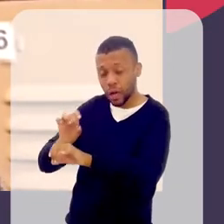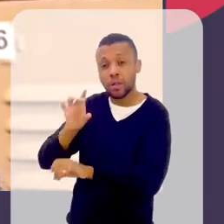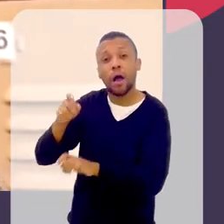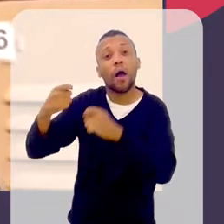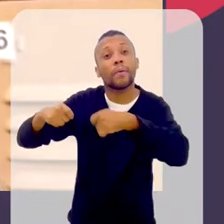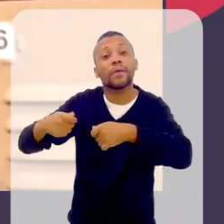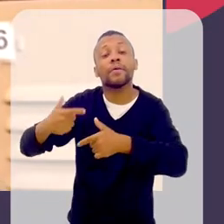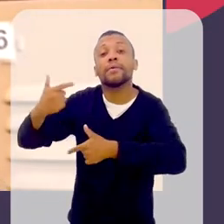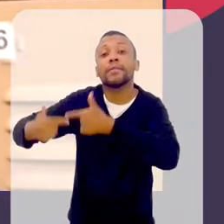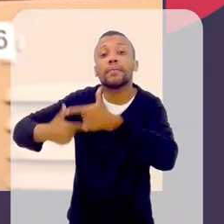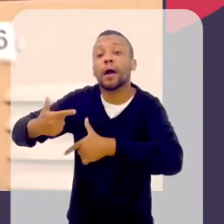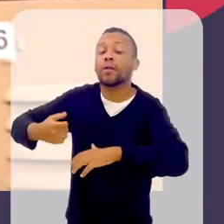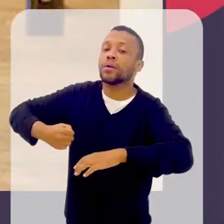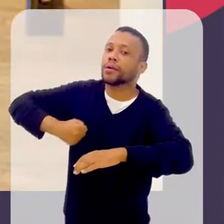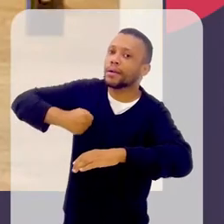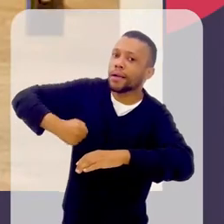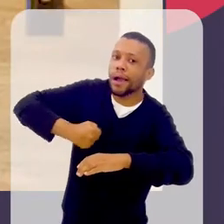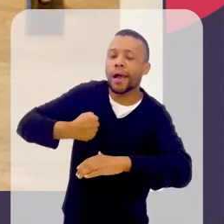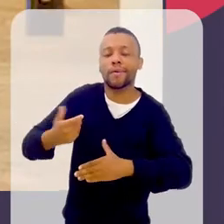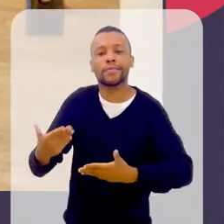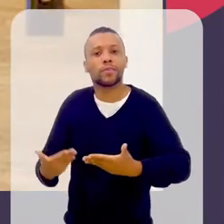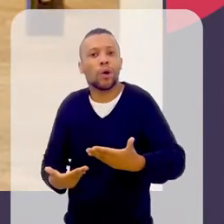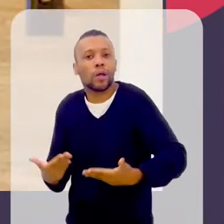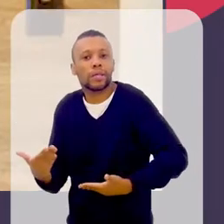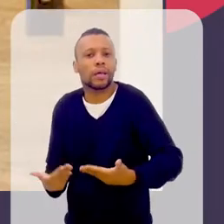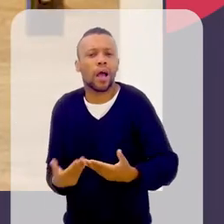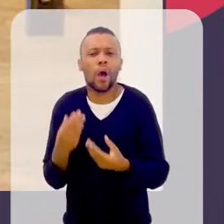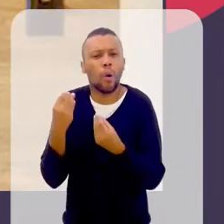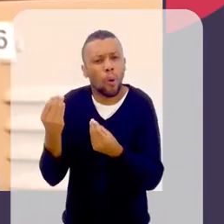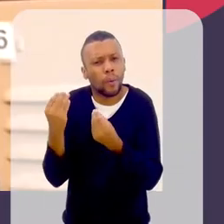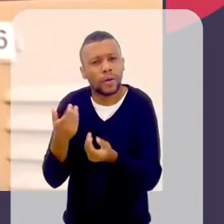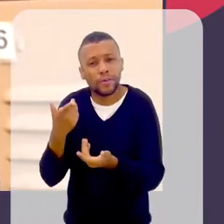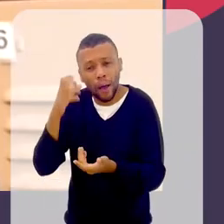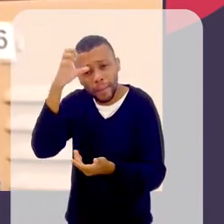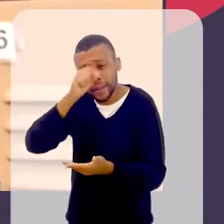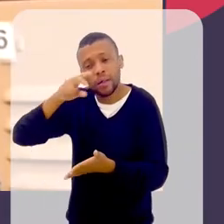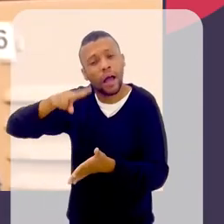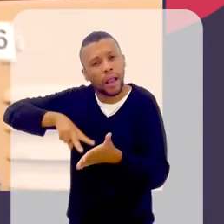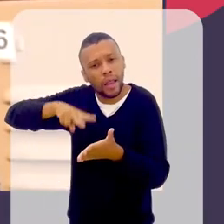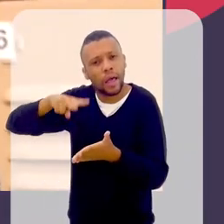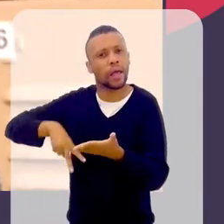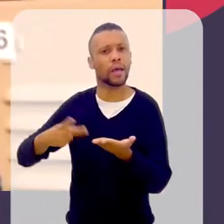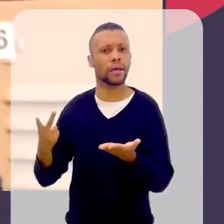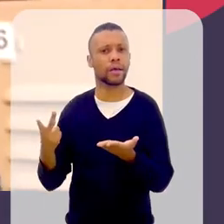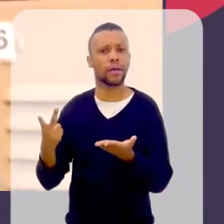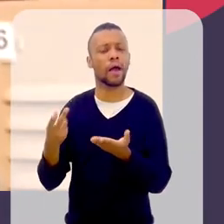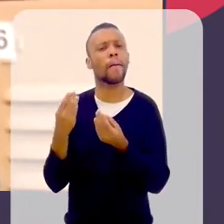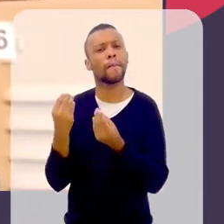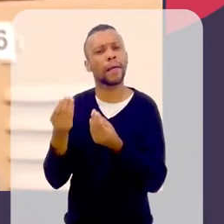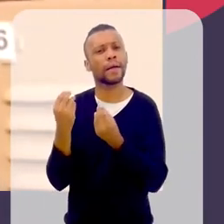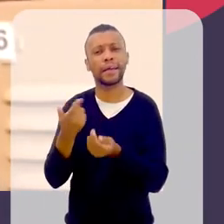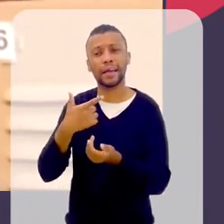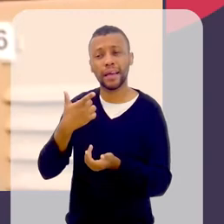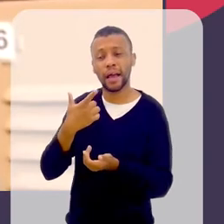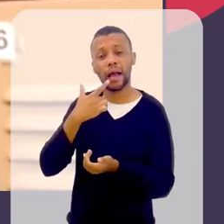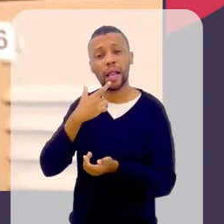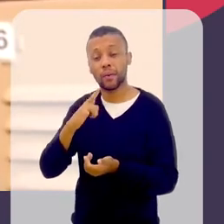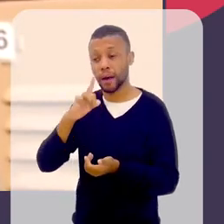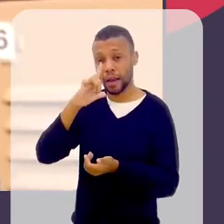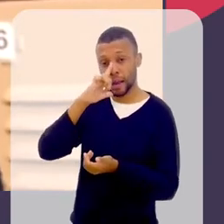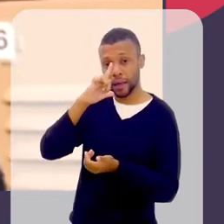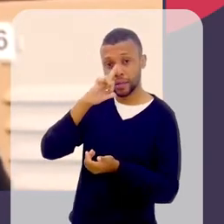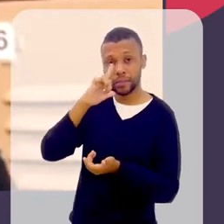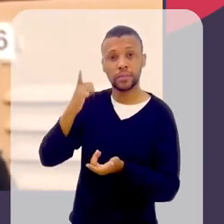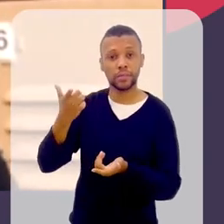precisam fazer trabalhos de agulha e ser donas de casa. Como que elas estão aprendendo a ler? Pra que ensinar latim com essas garotas?